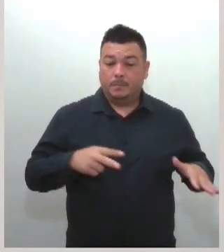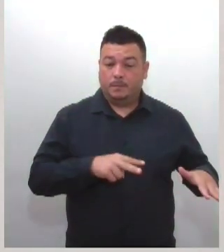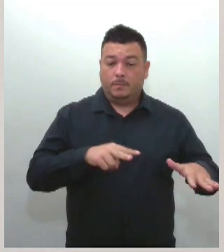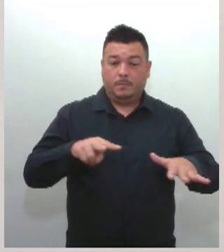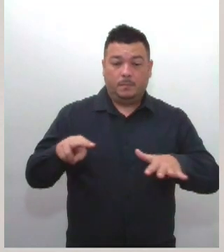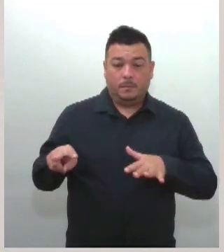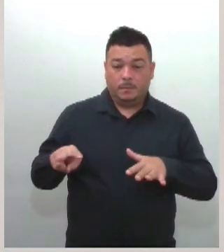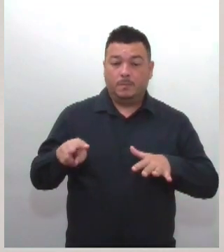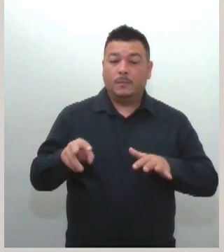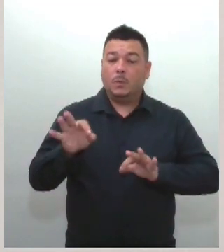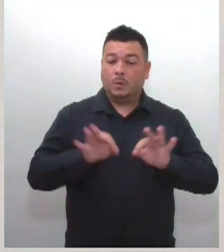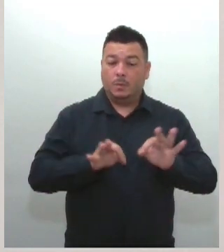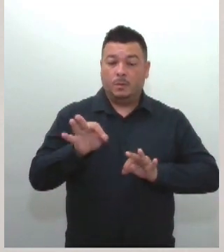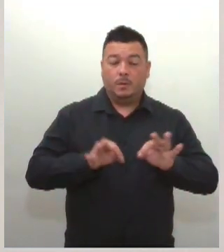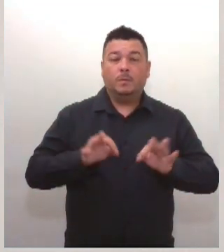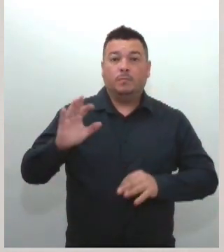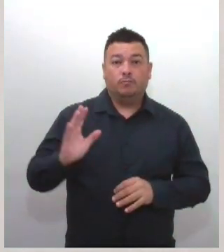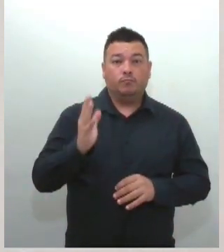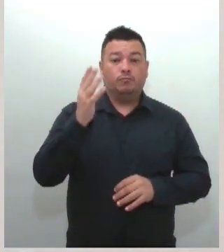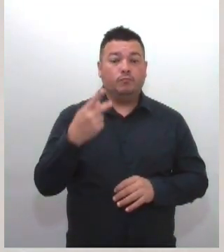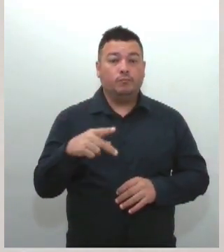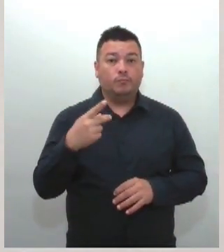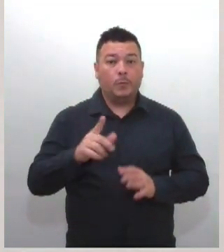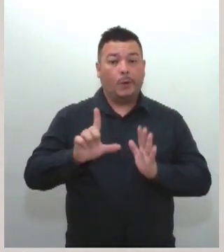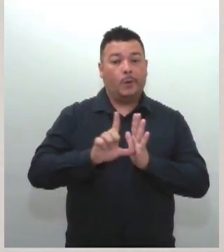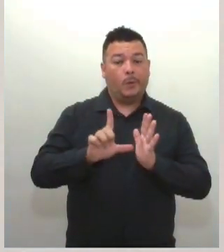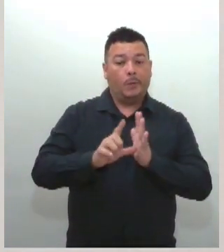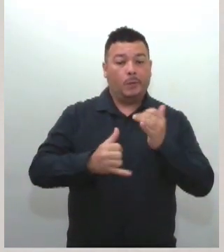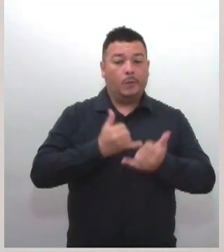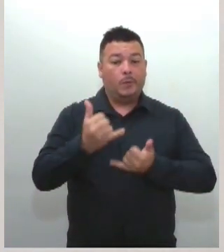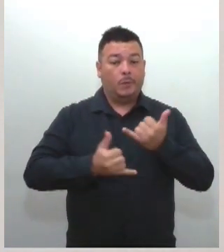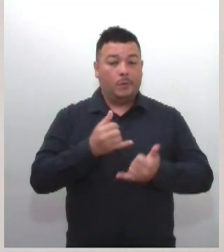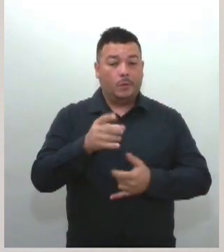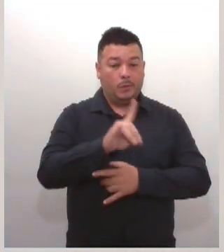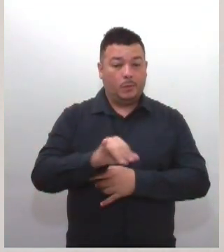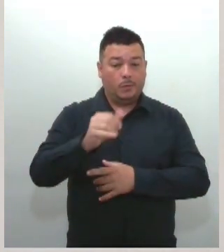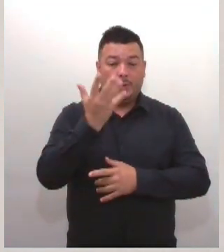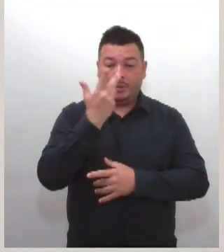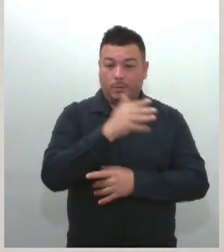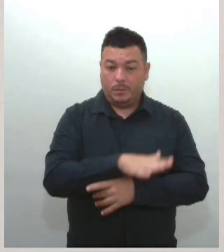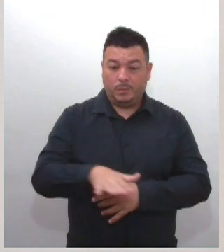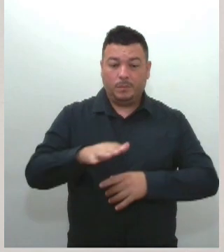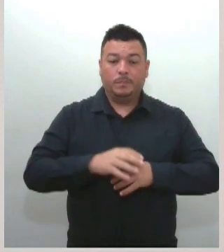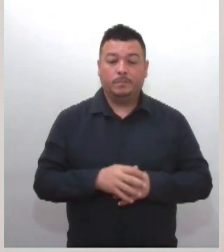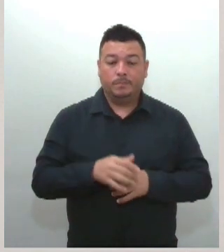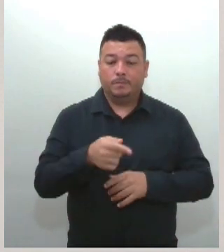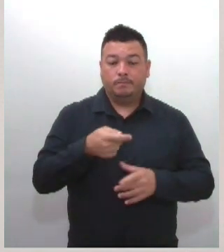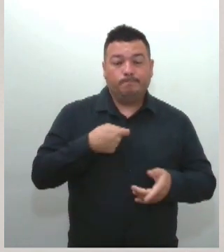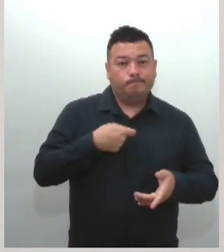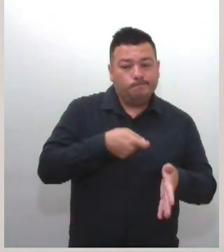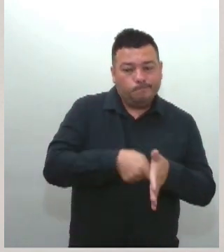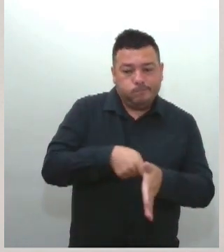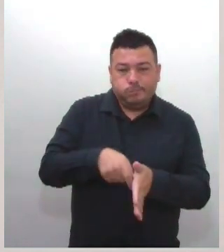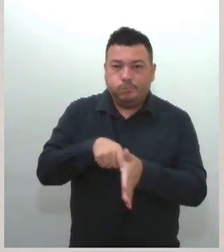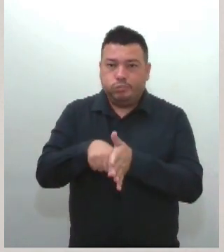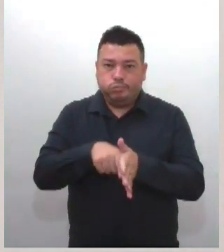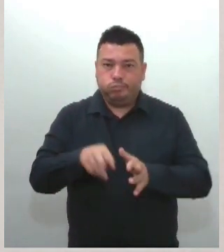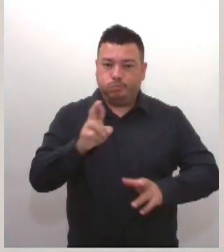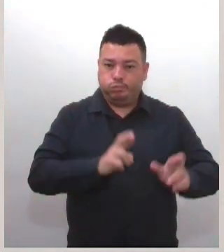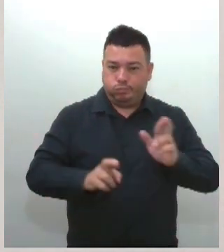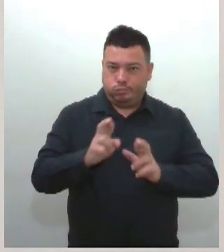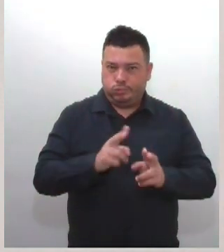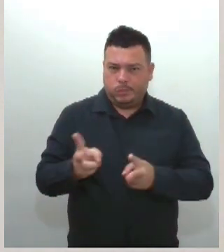fiscalização em lojas de brinquedos em razão do Dia das Crianças. No ato da fiscalização, foram observados alguns pontos,